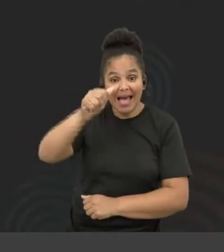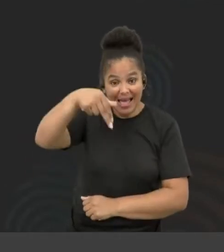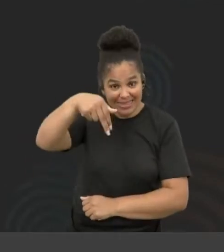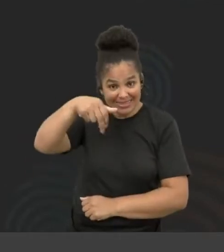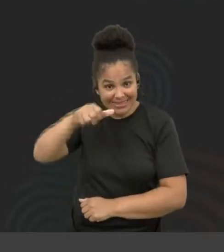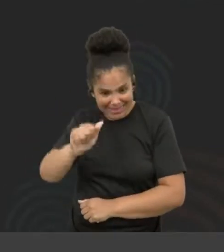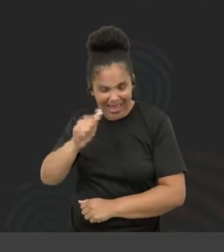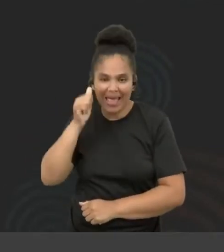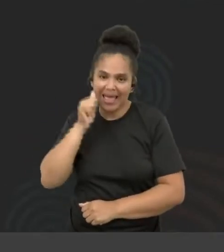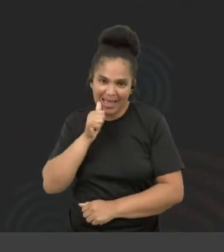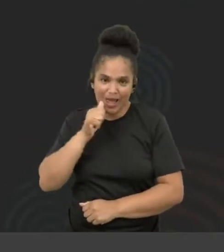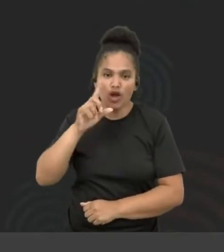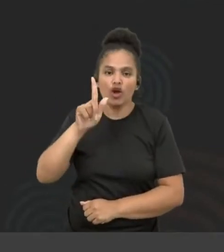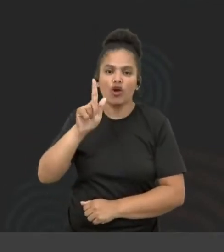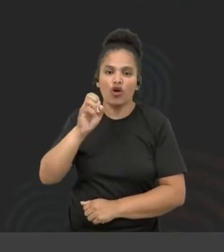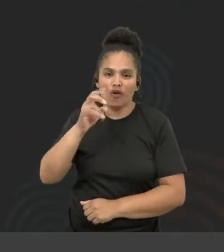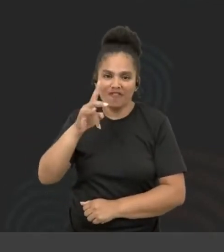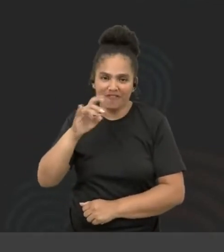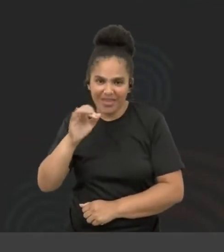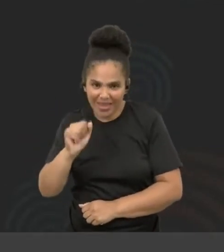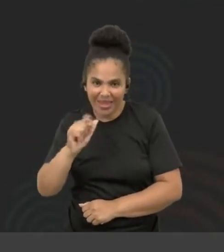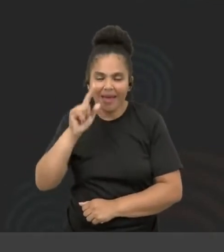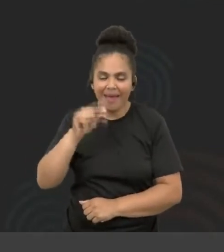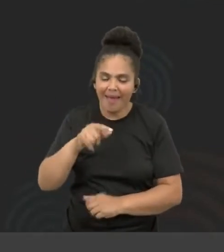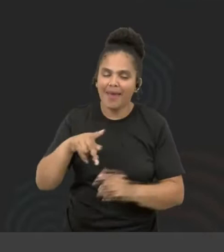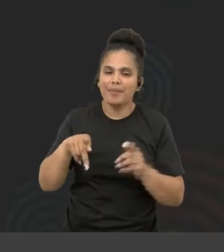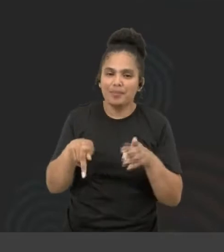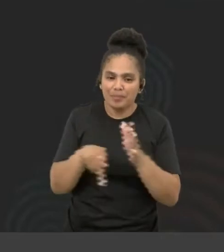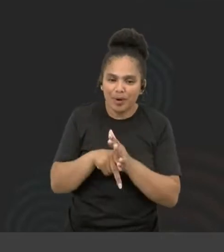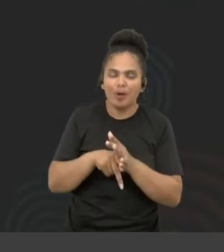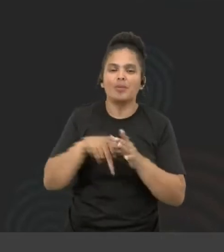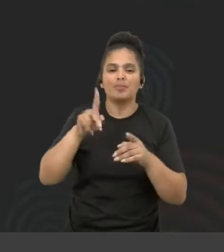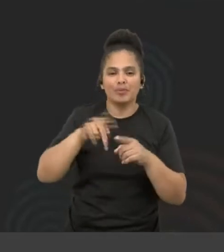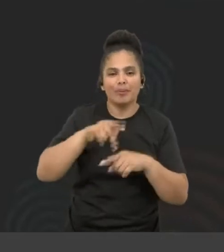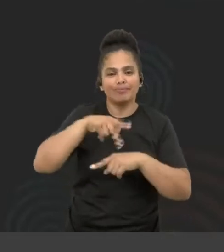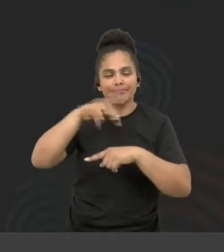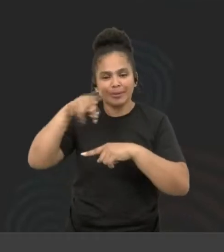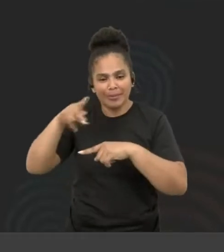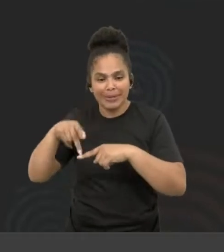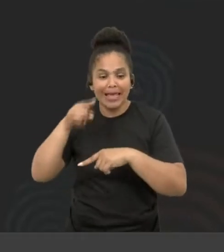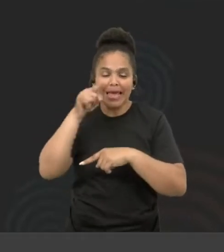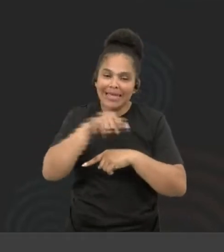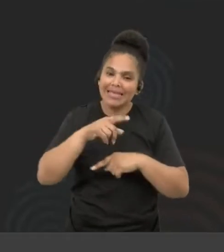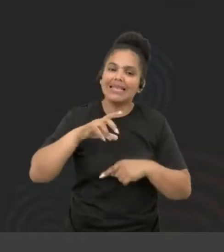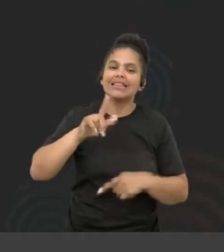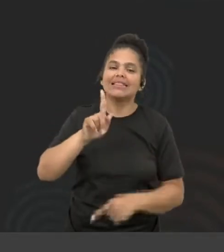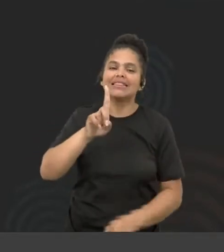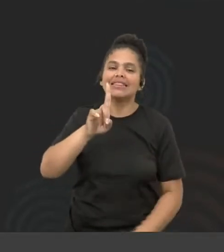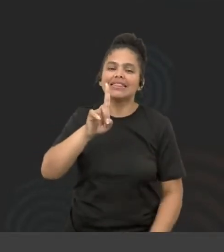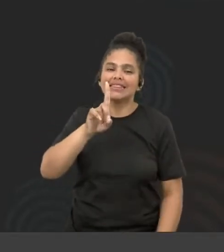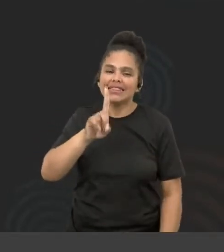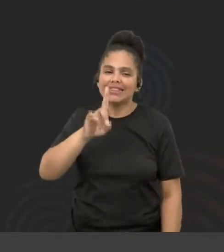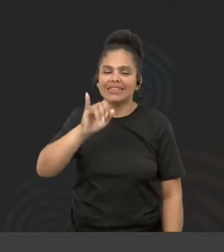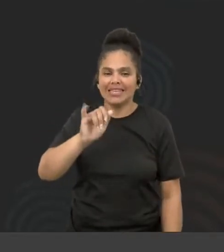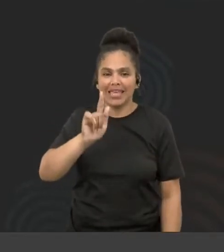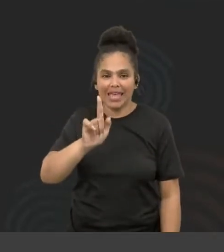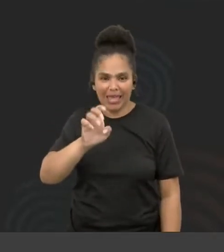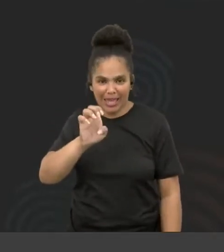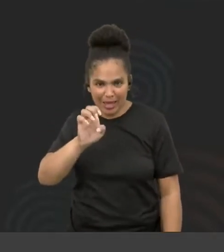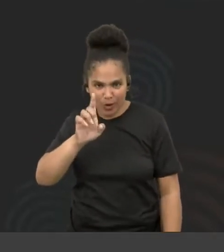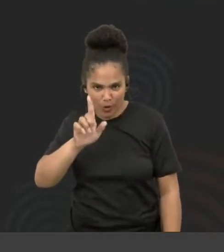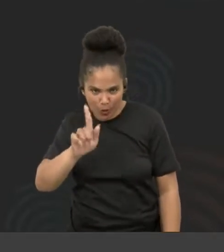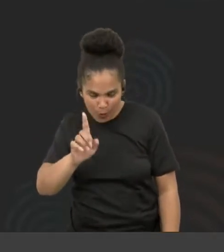que ela é a Accessibility Program Manager no PicPay, e o Diego Consenção, que é consultor de acessibilidade. Então eu vou pedir pra eles se